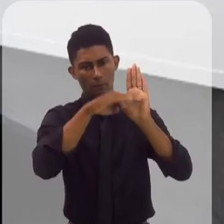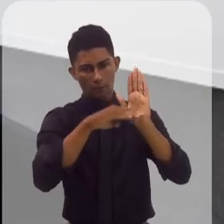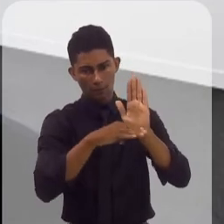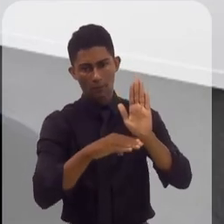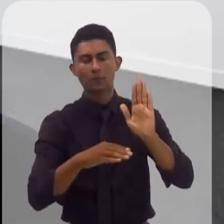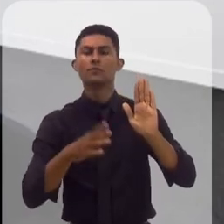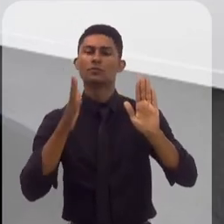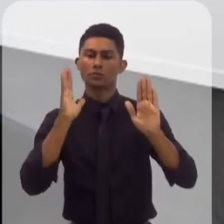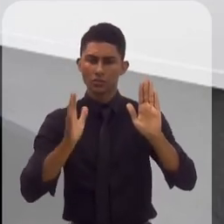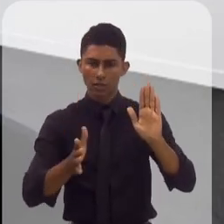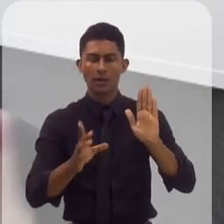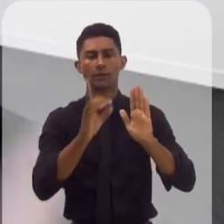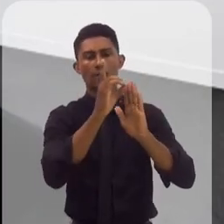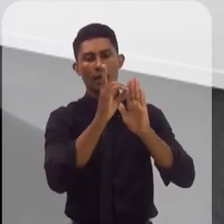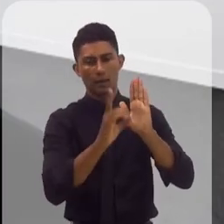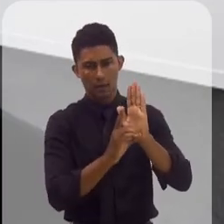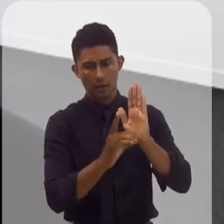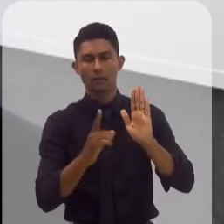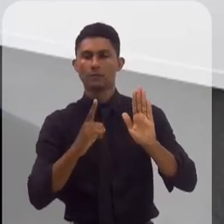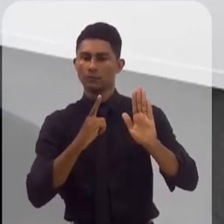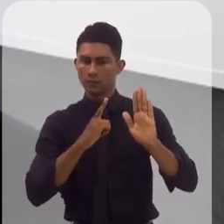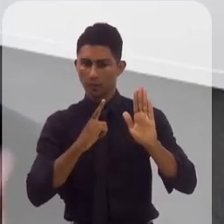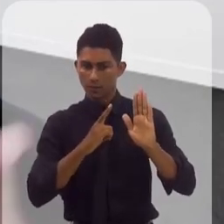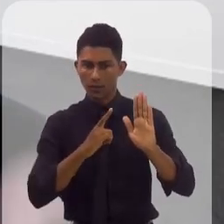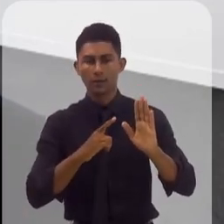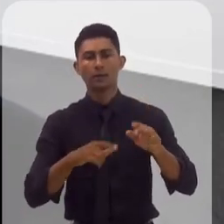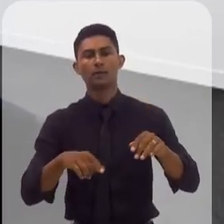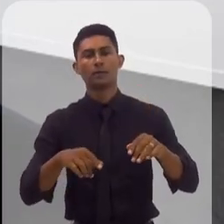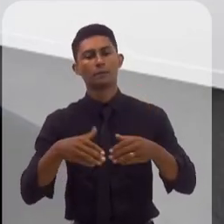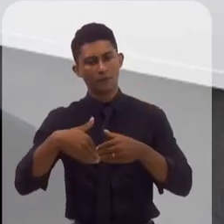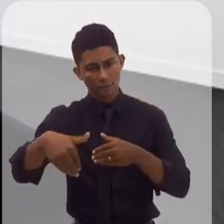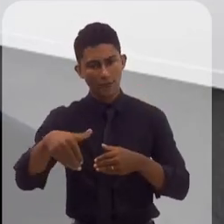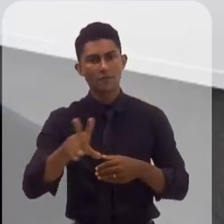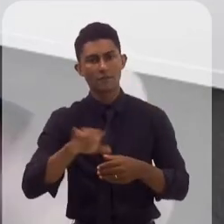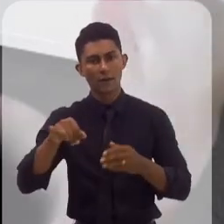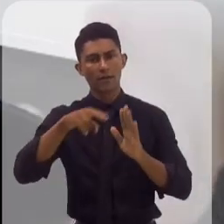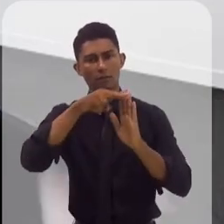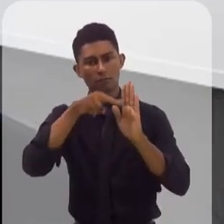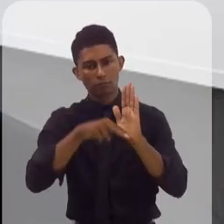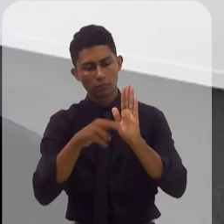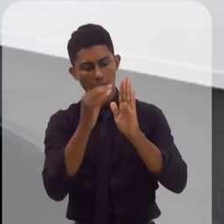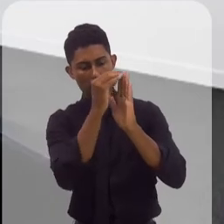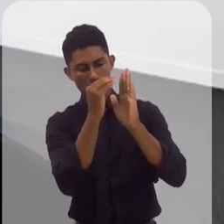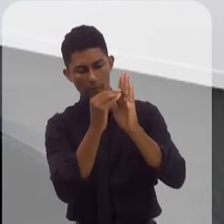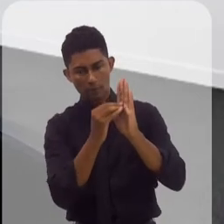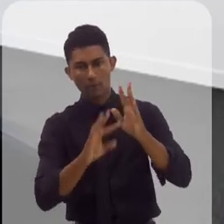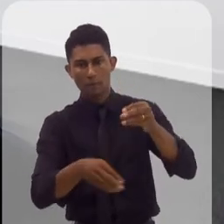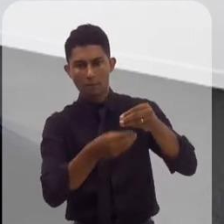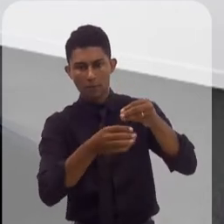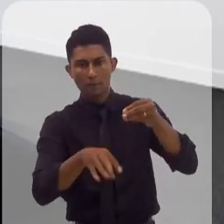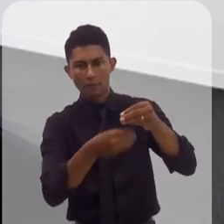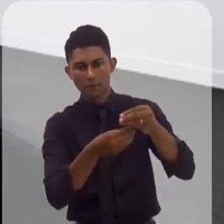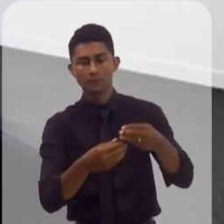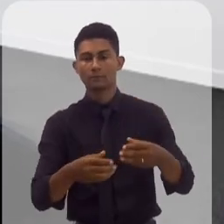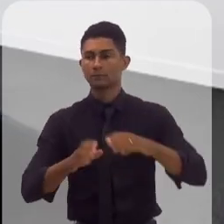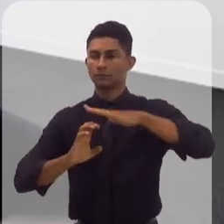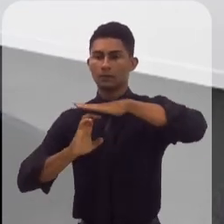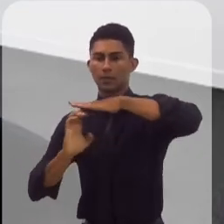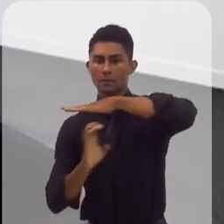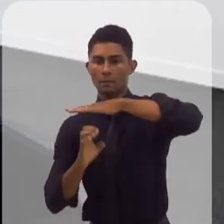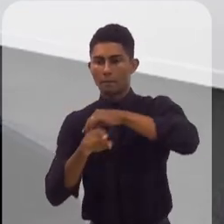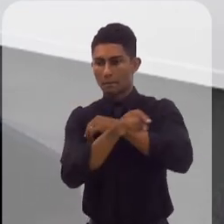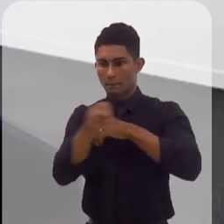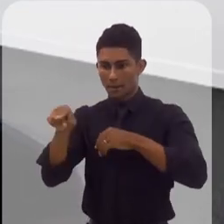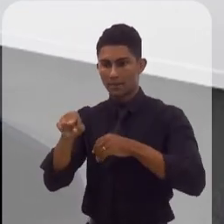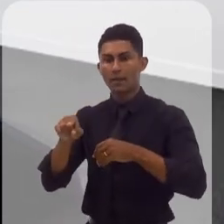está sendo construída, já foi colocado um decreto, vamos ter normas complementares, e vários atores, várias